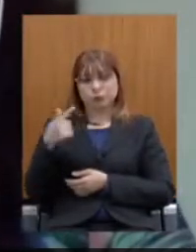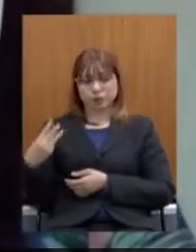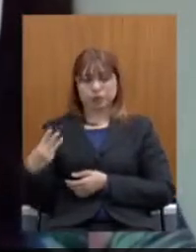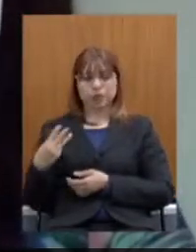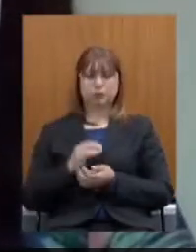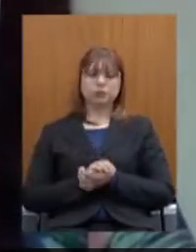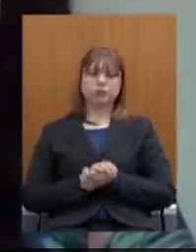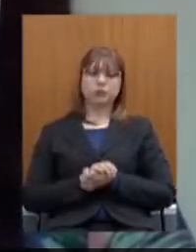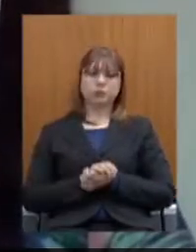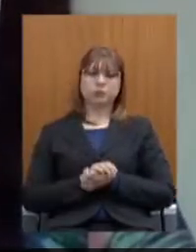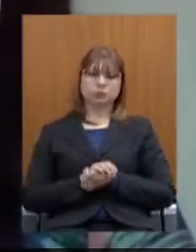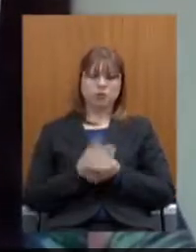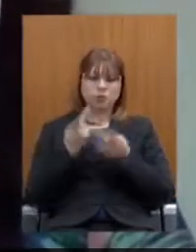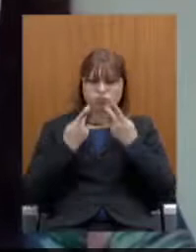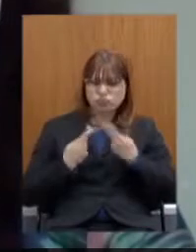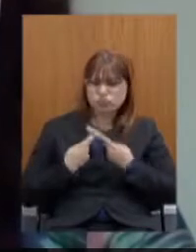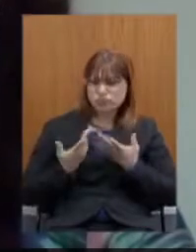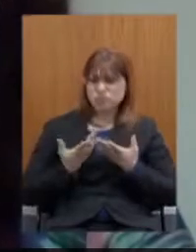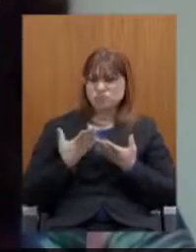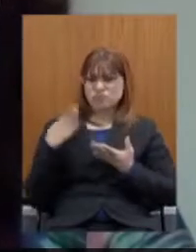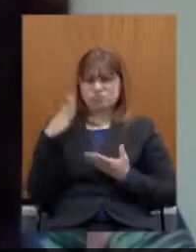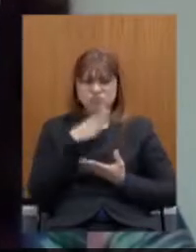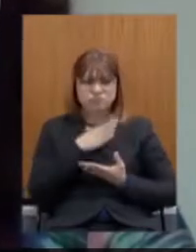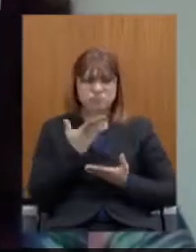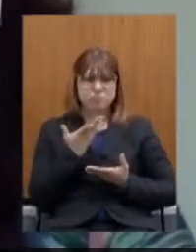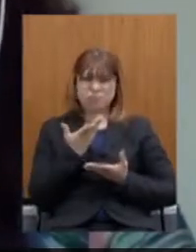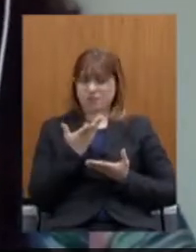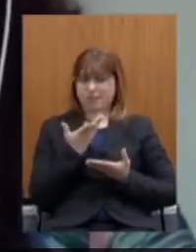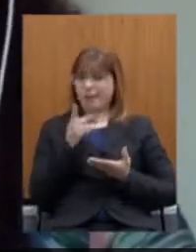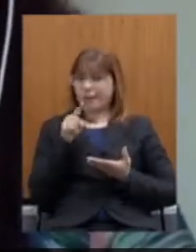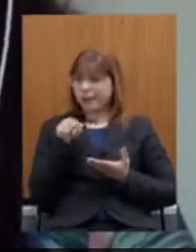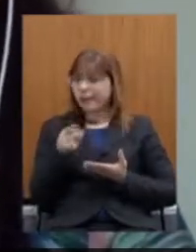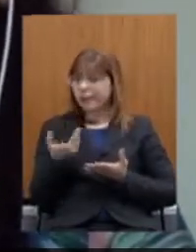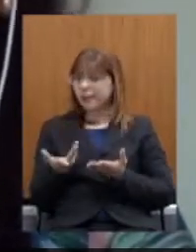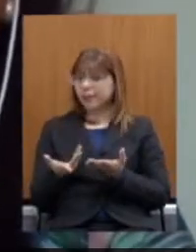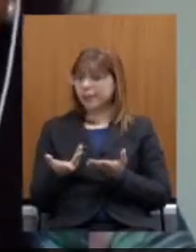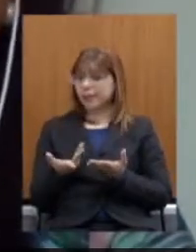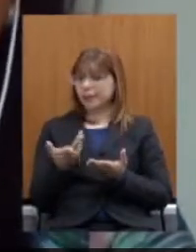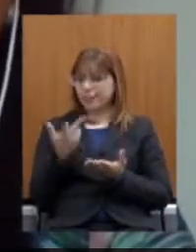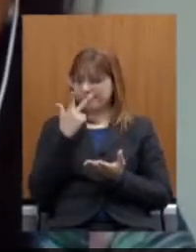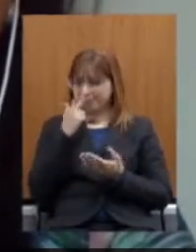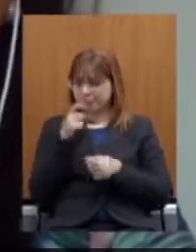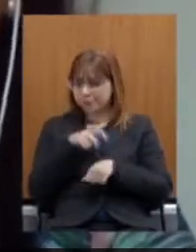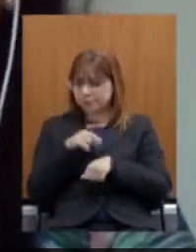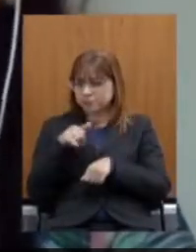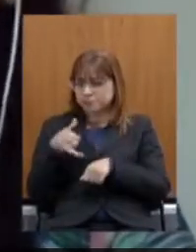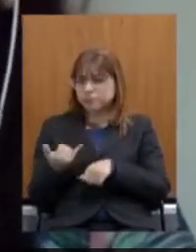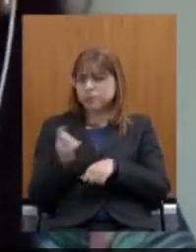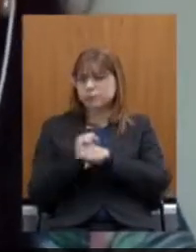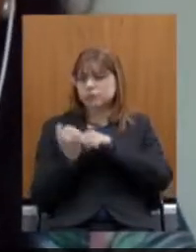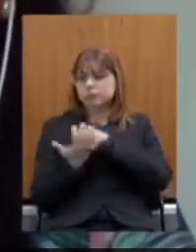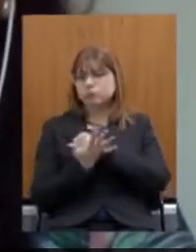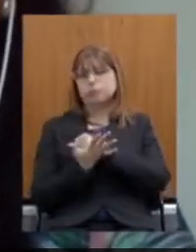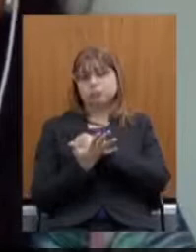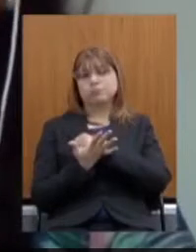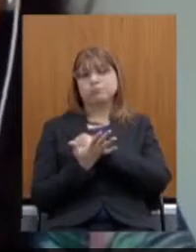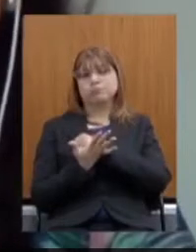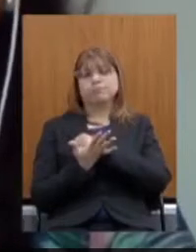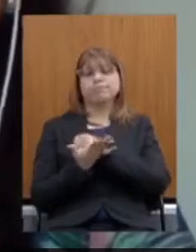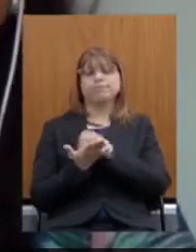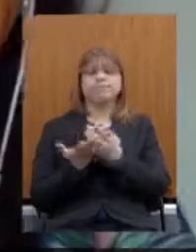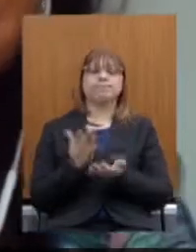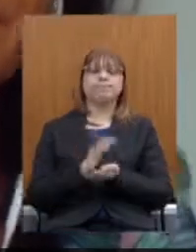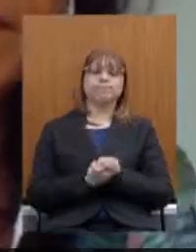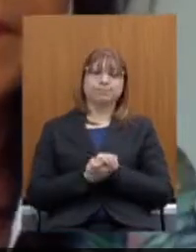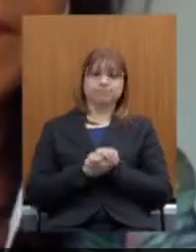Ofensivo, afinal, é aproveitar a pandemia para passar a boiada. Muito obrigada.